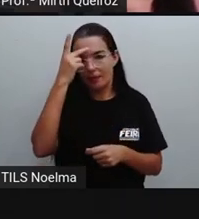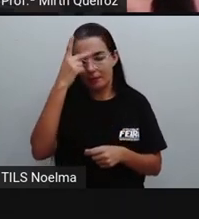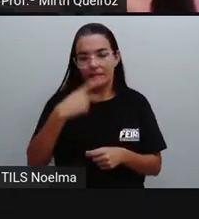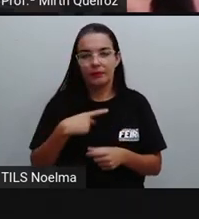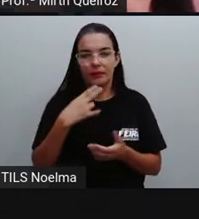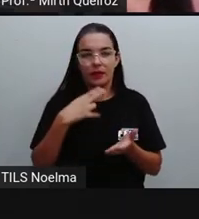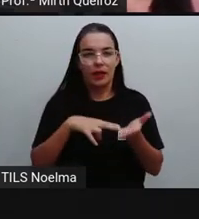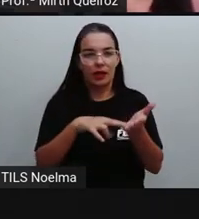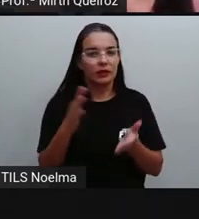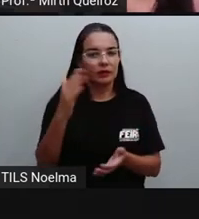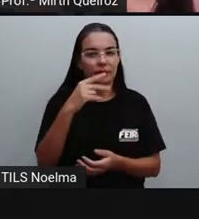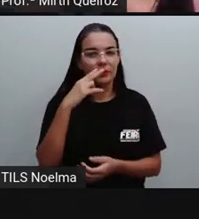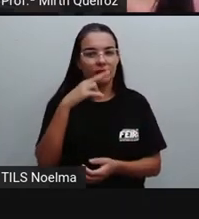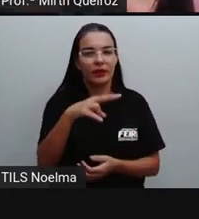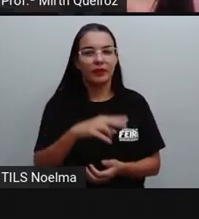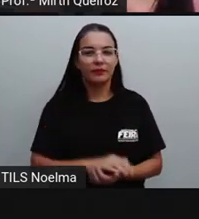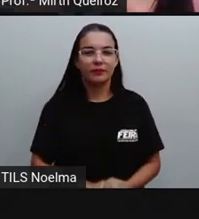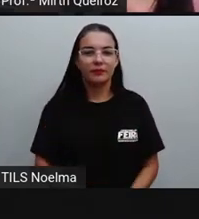Vamos assistir?